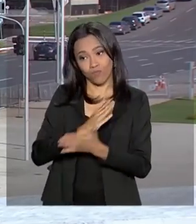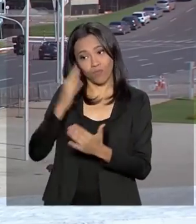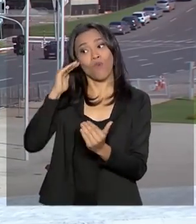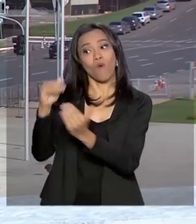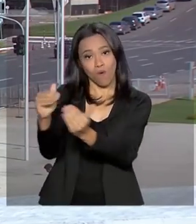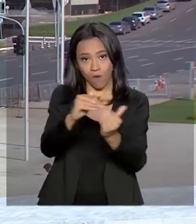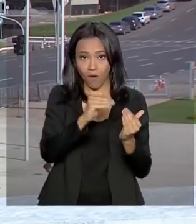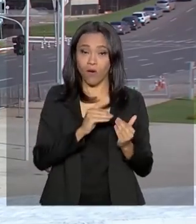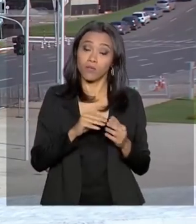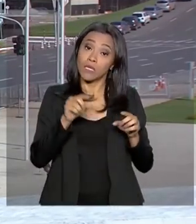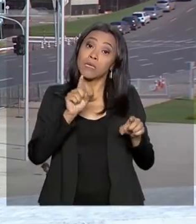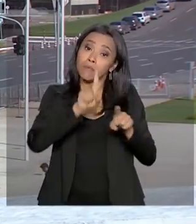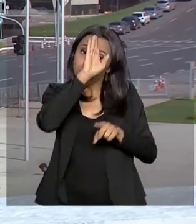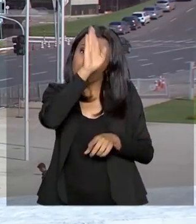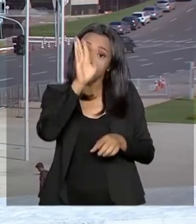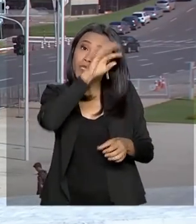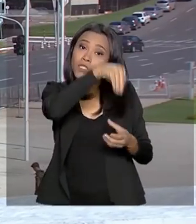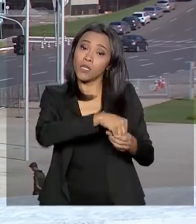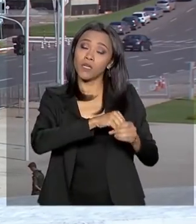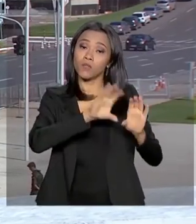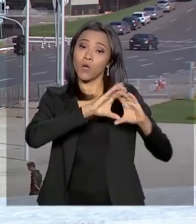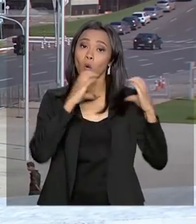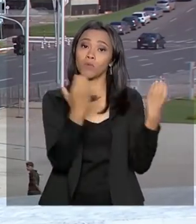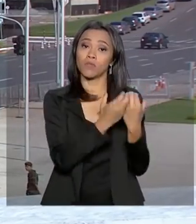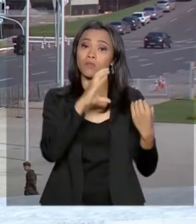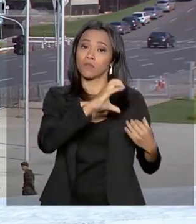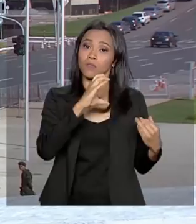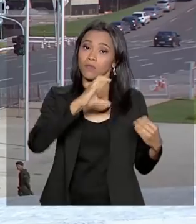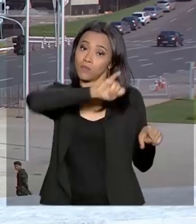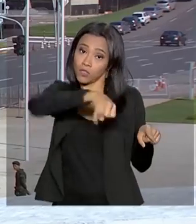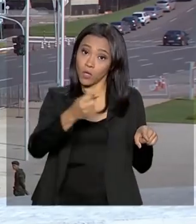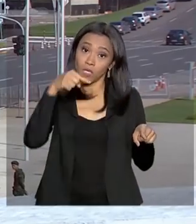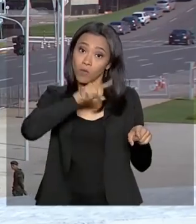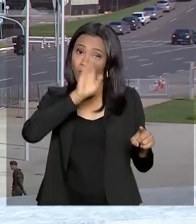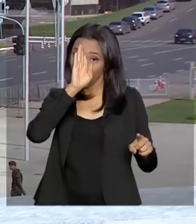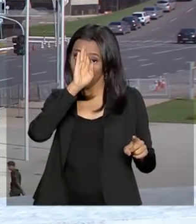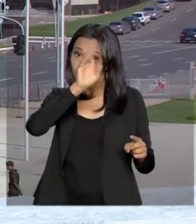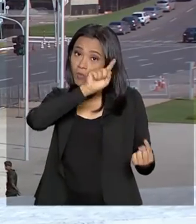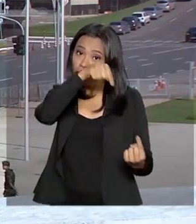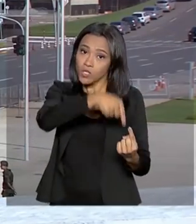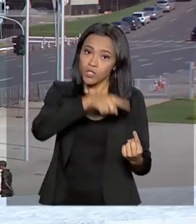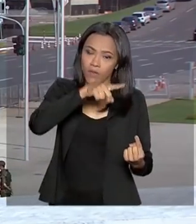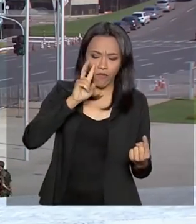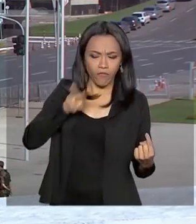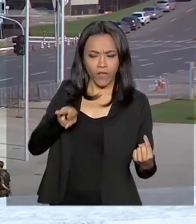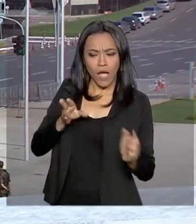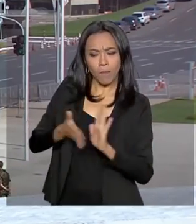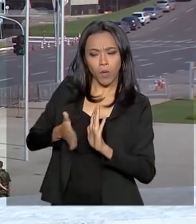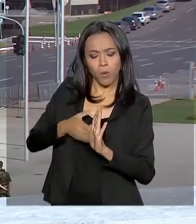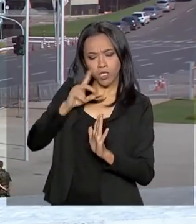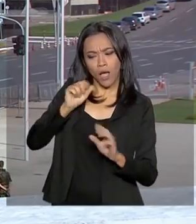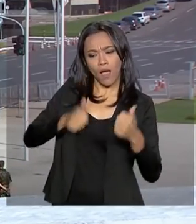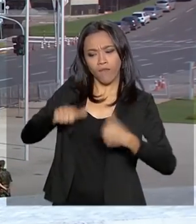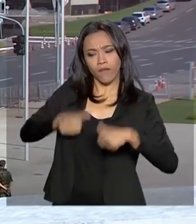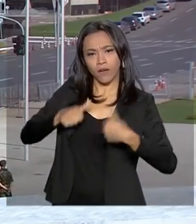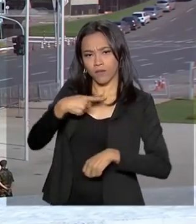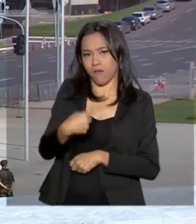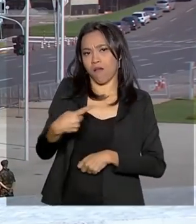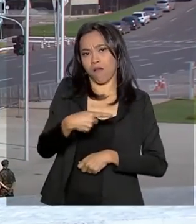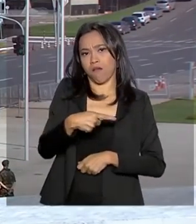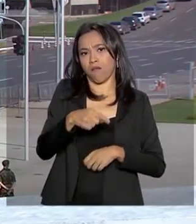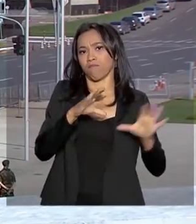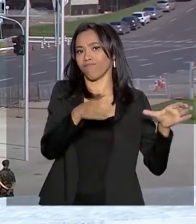justamente na CCJ, onde a função dessa comissão é justamente analisar aí a legalidade dessa proposta e isso acabou dificultando a